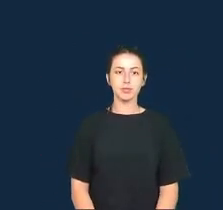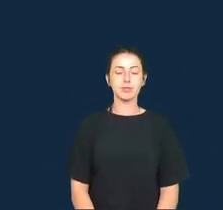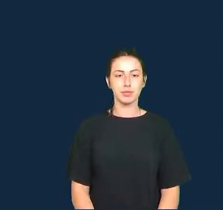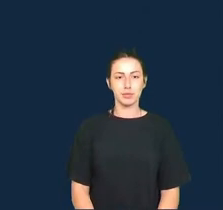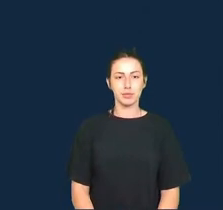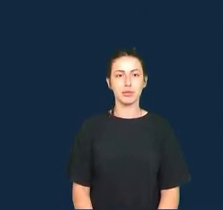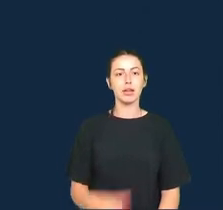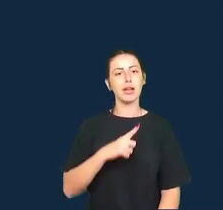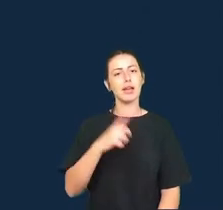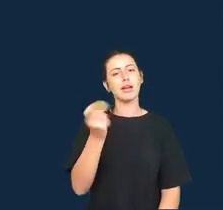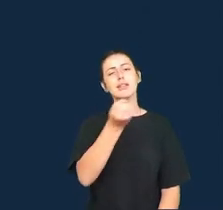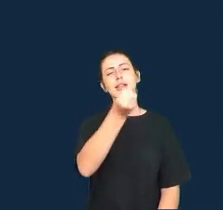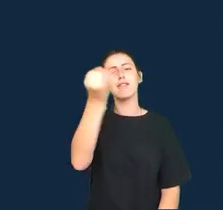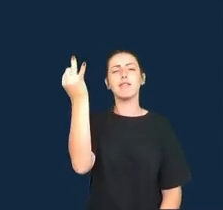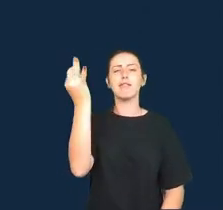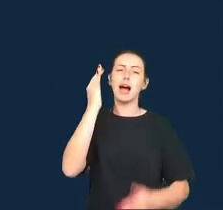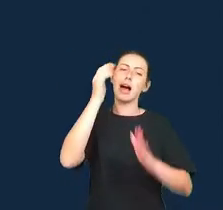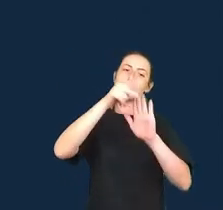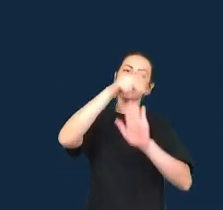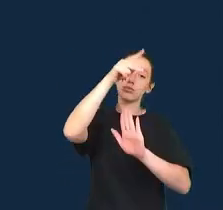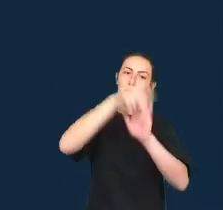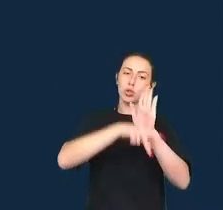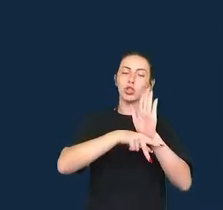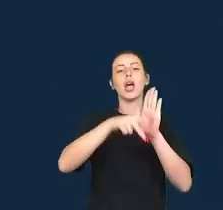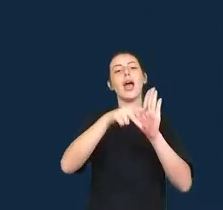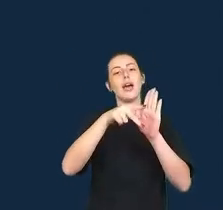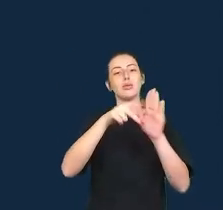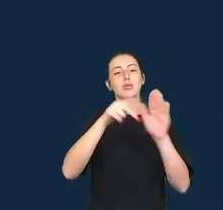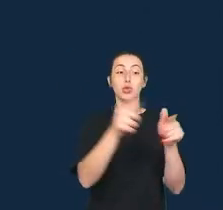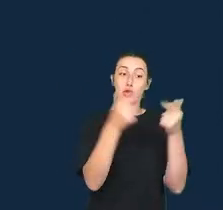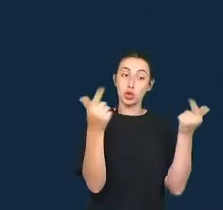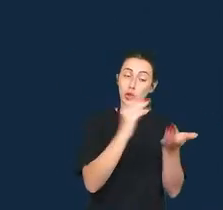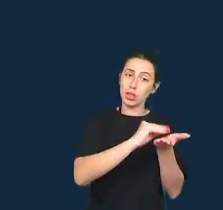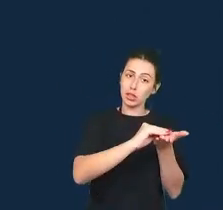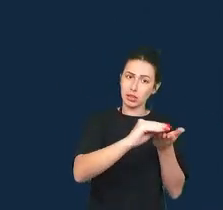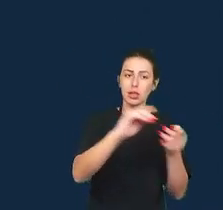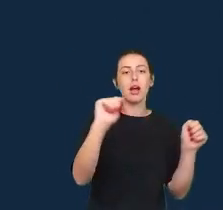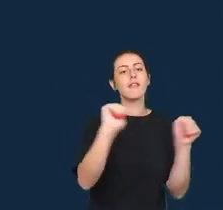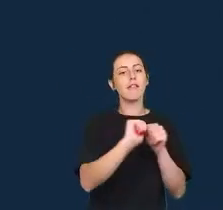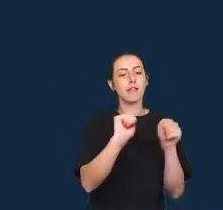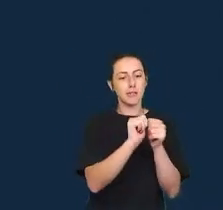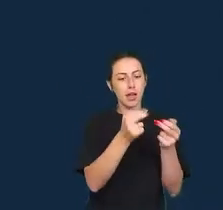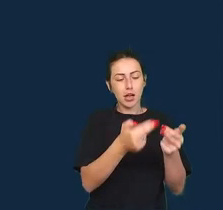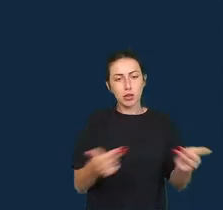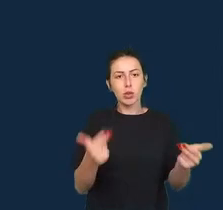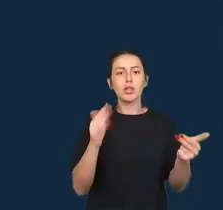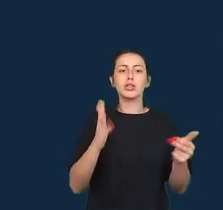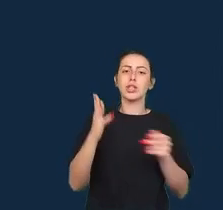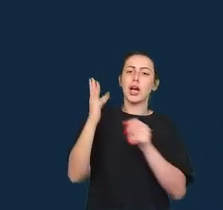Vários projetos de jornalismo de dados muito bons fizeram justamente isso nos últimos anos.